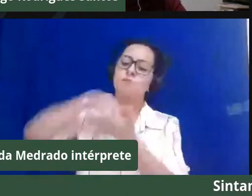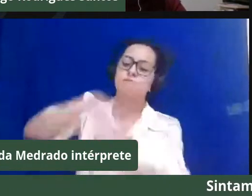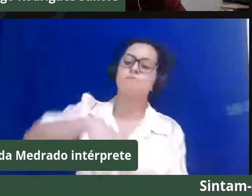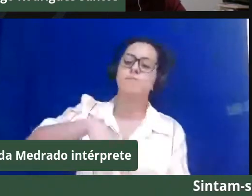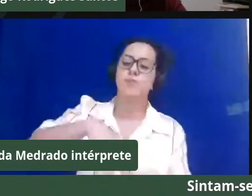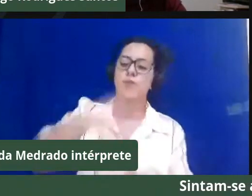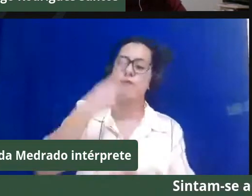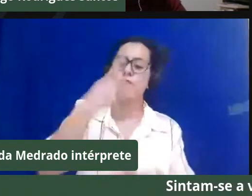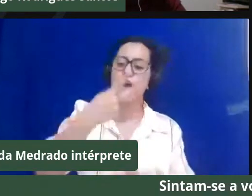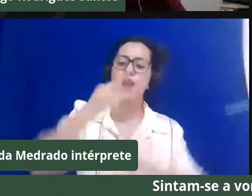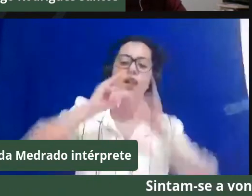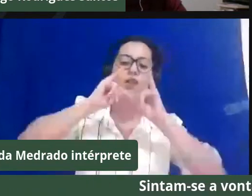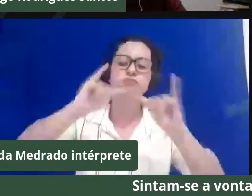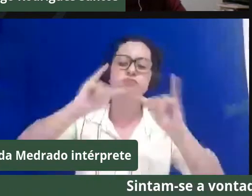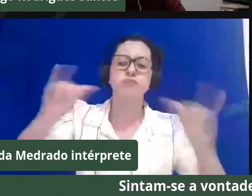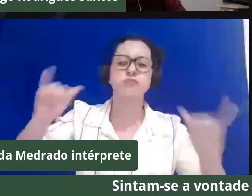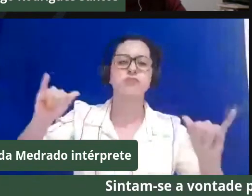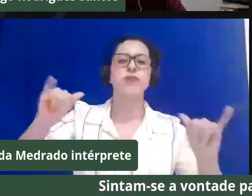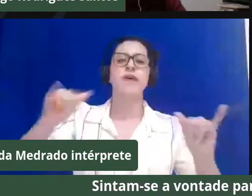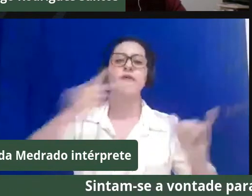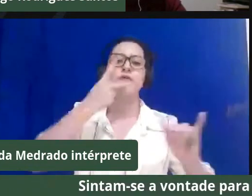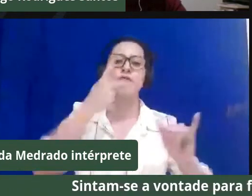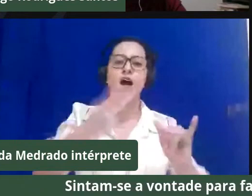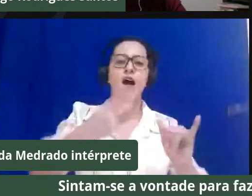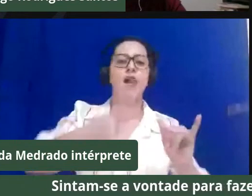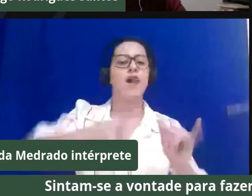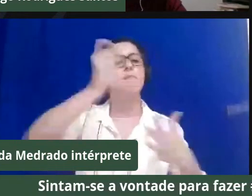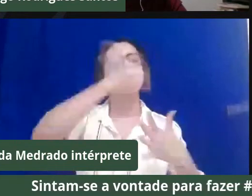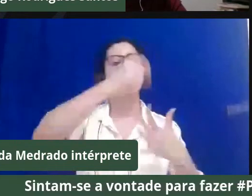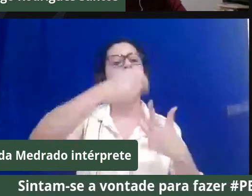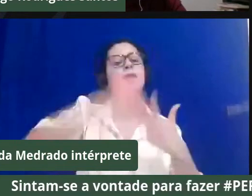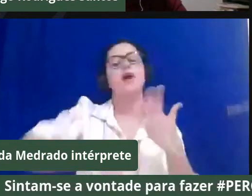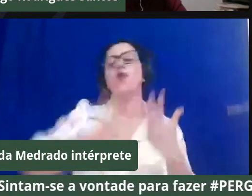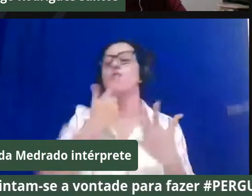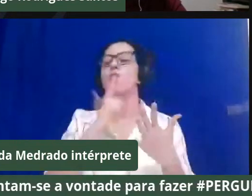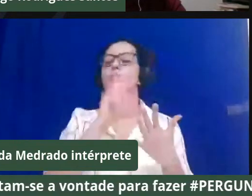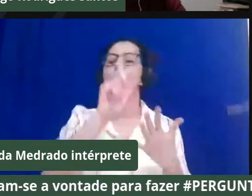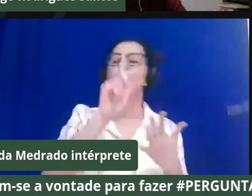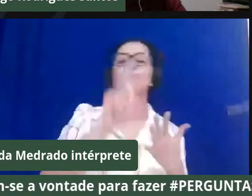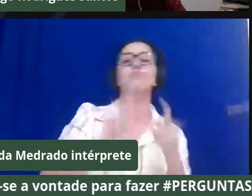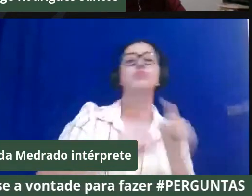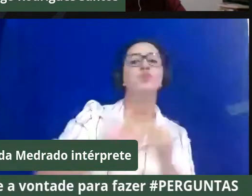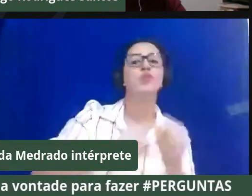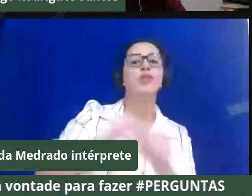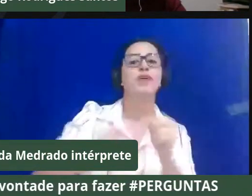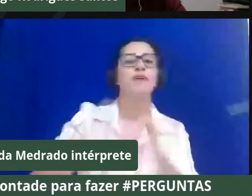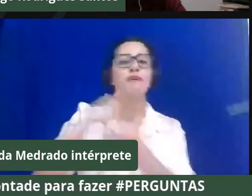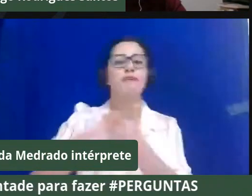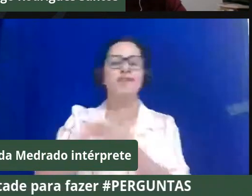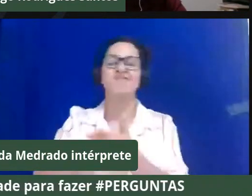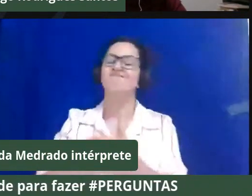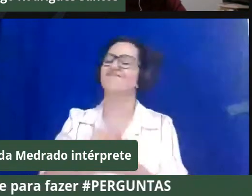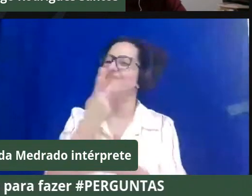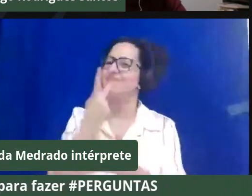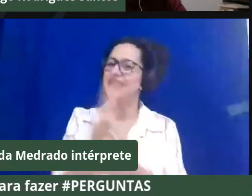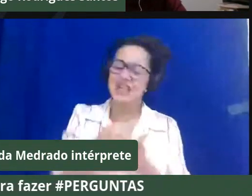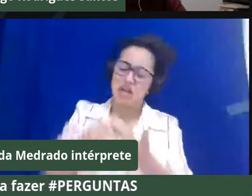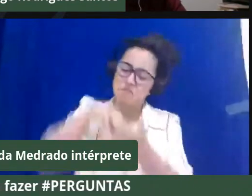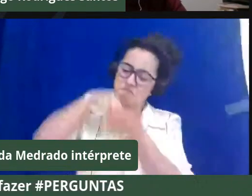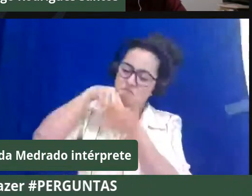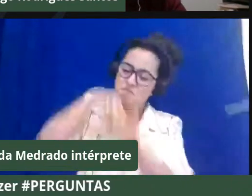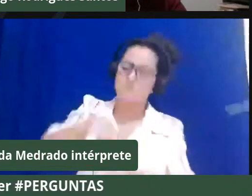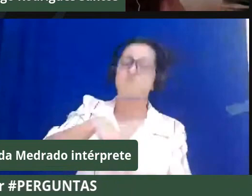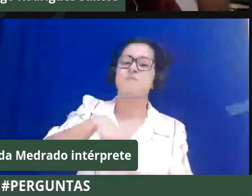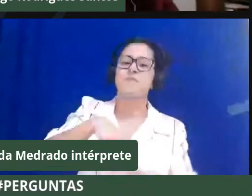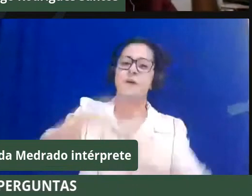a gente tem de conquista, dizer do que gente tem de luta, e o tempo todo a gente fala de resiliência, de resistência, porque